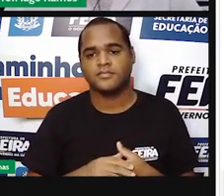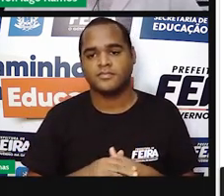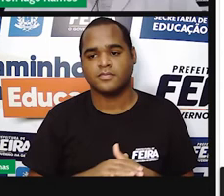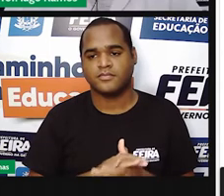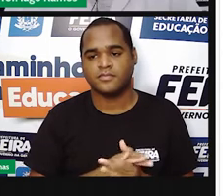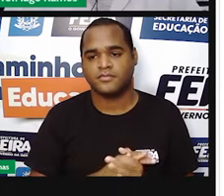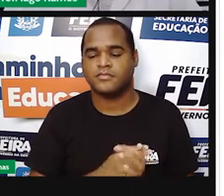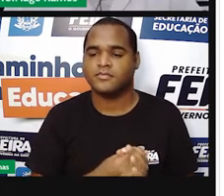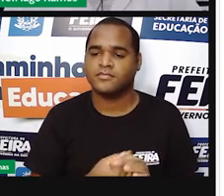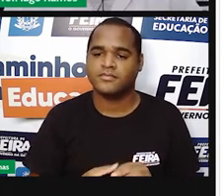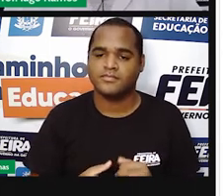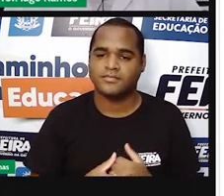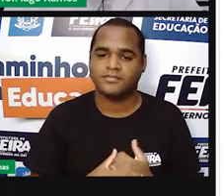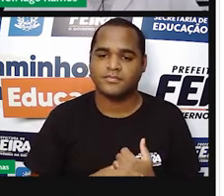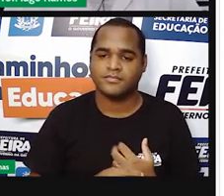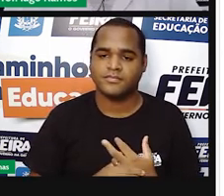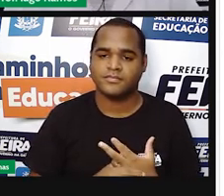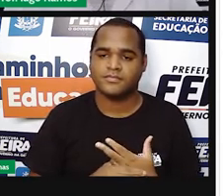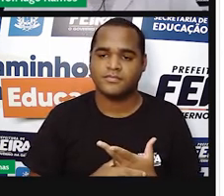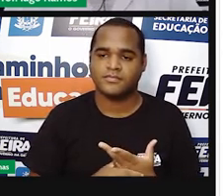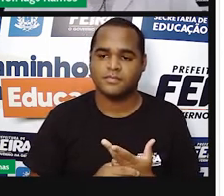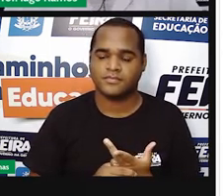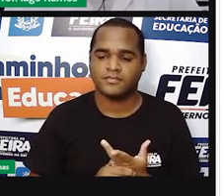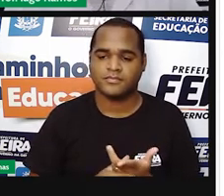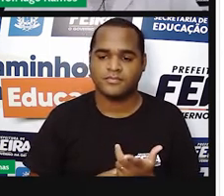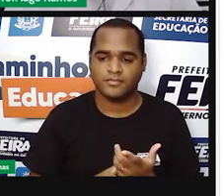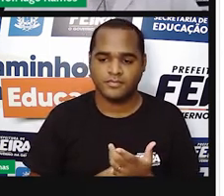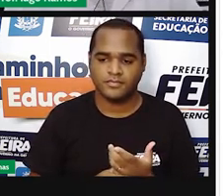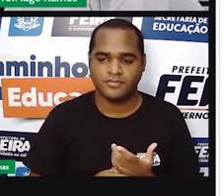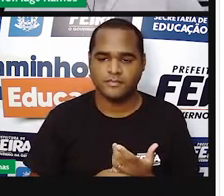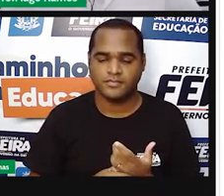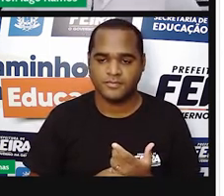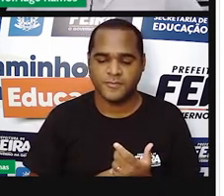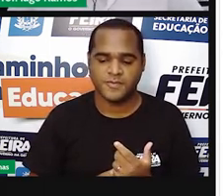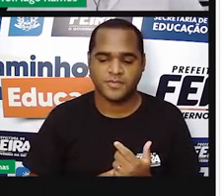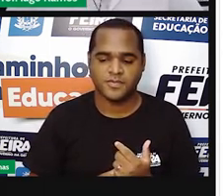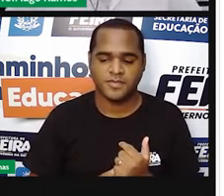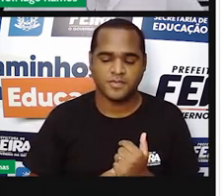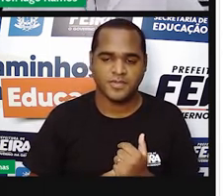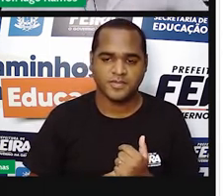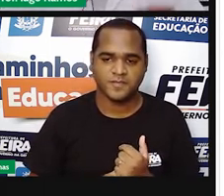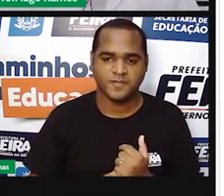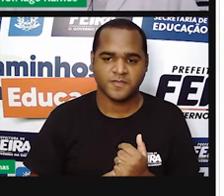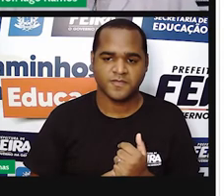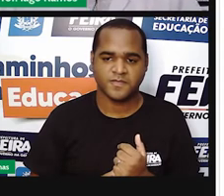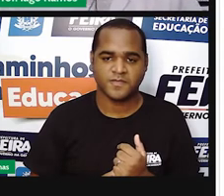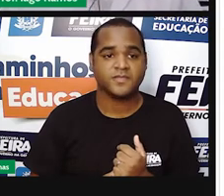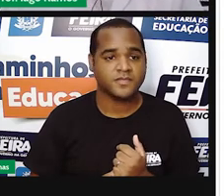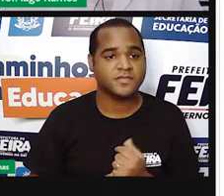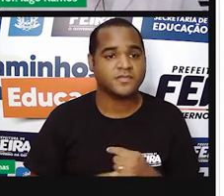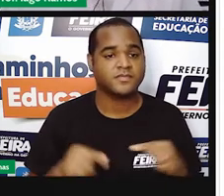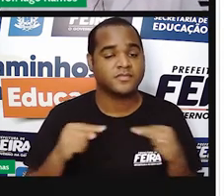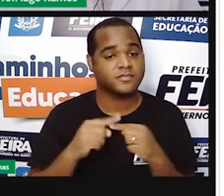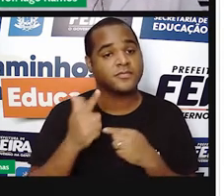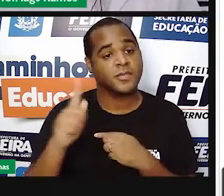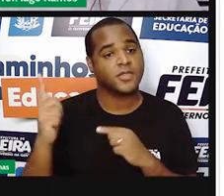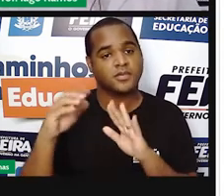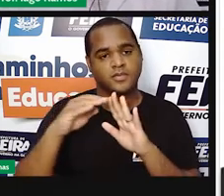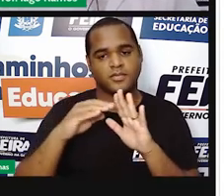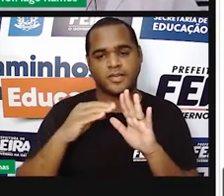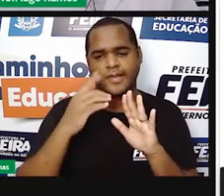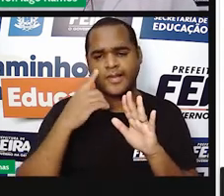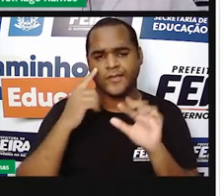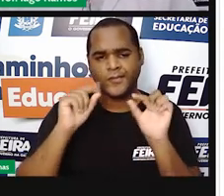prontinho, puxa pra cá, representados pelas dízimas não periódicas. E vem